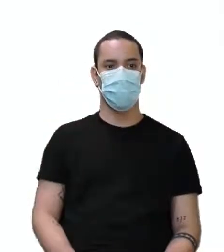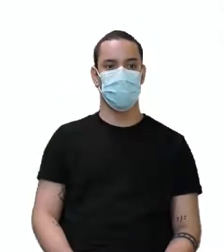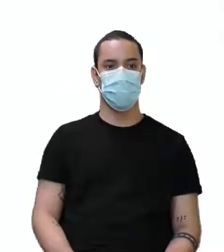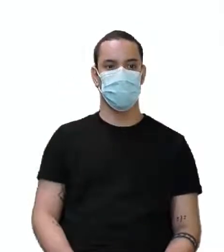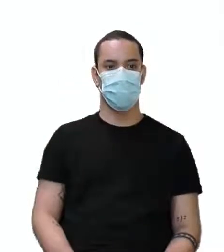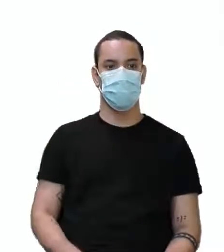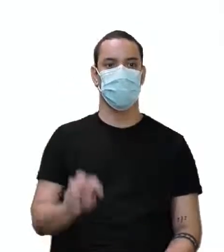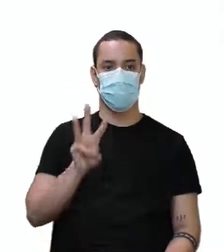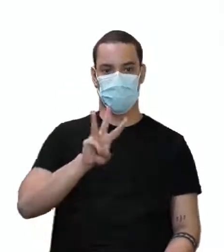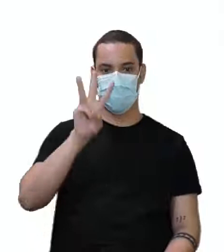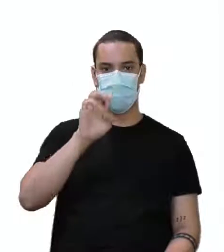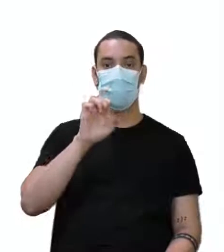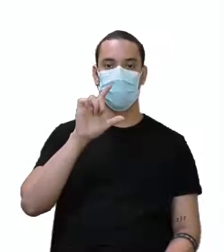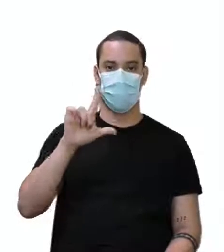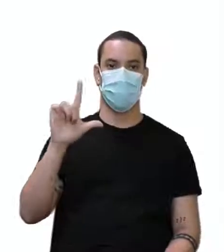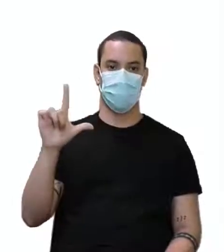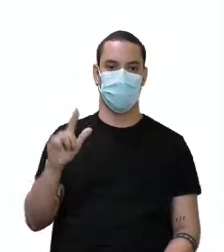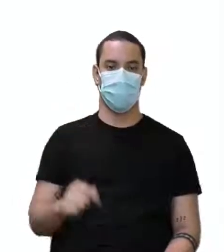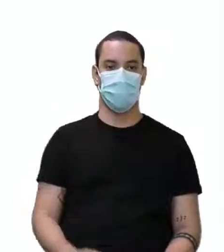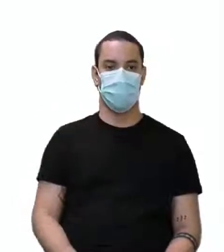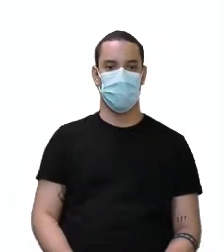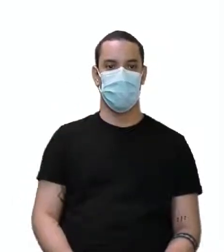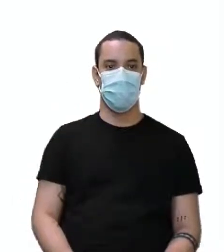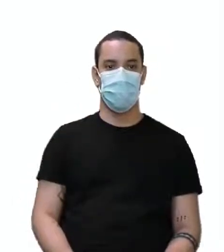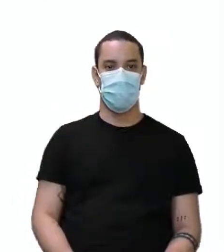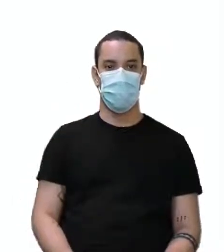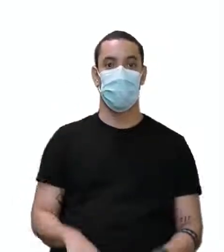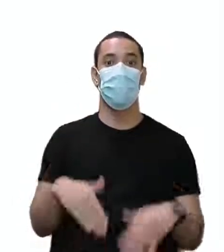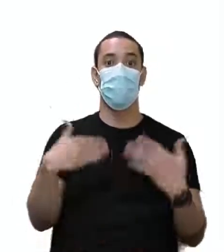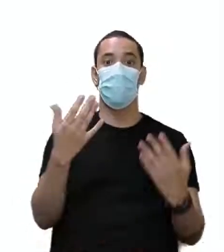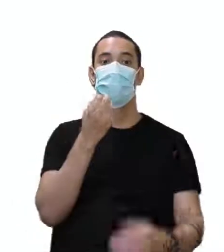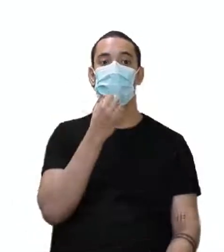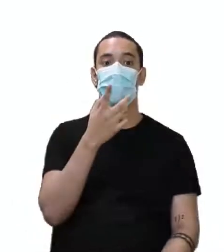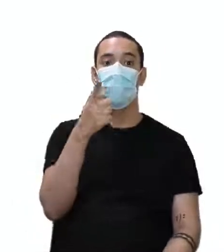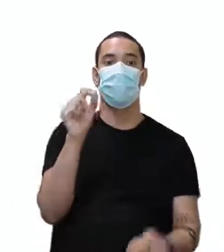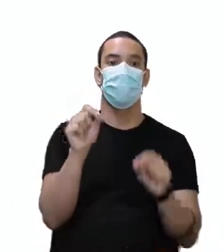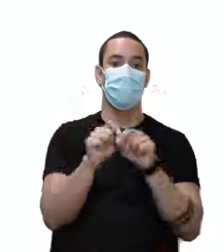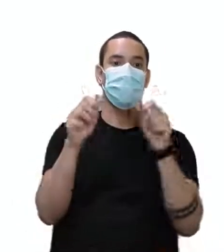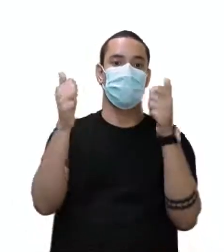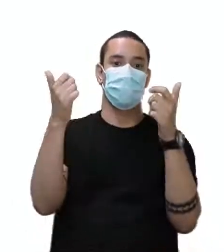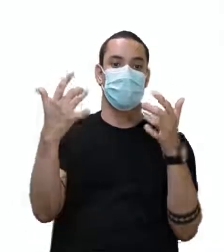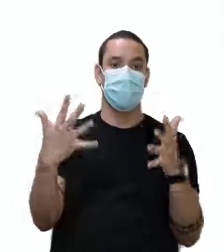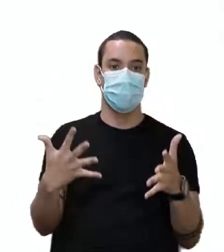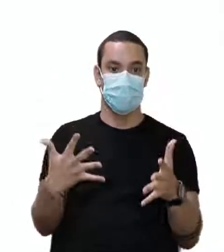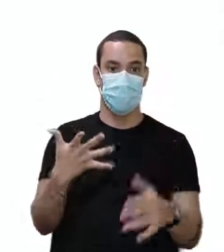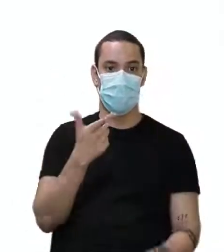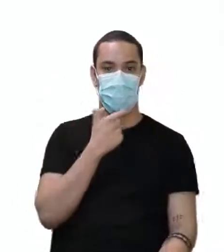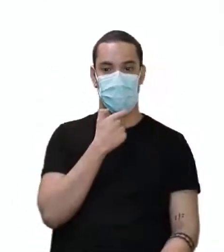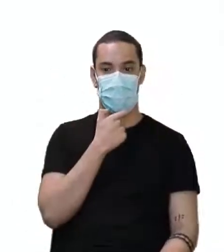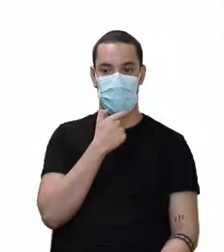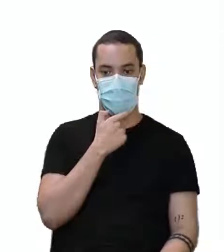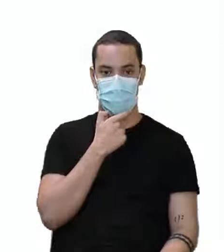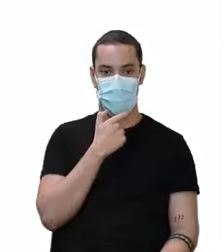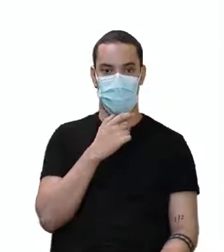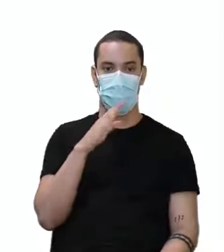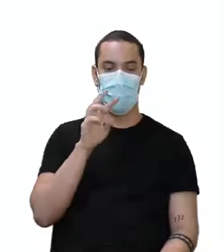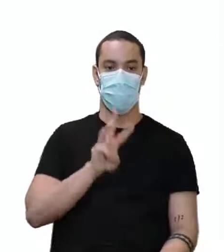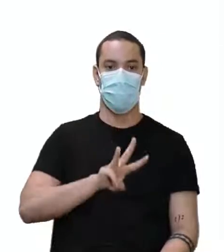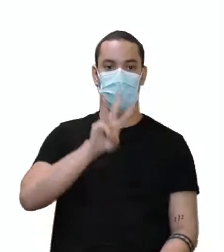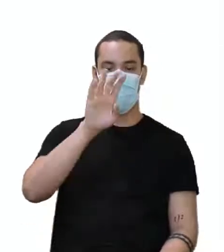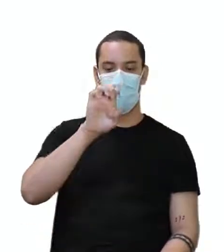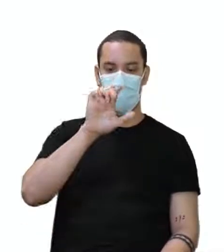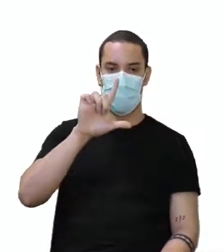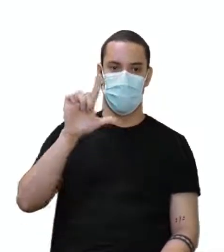Well, how well do you speak English? Quão bem vocês falam inglês. Até porque eu falei a palavra bem aqui. How well,